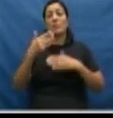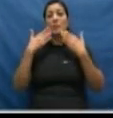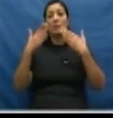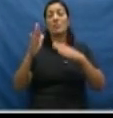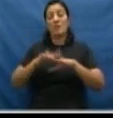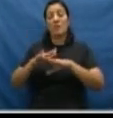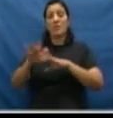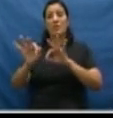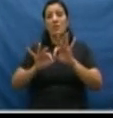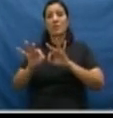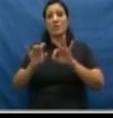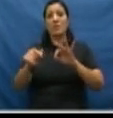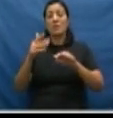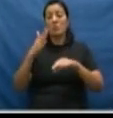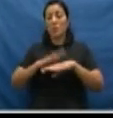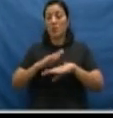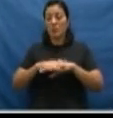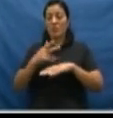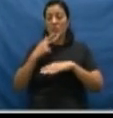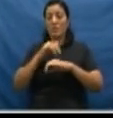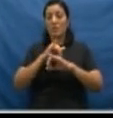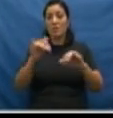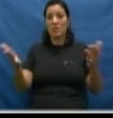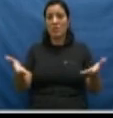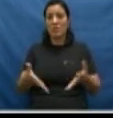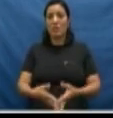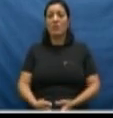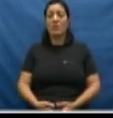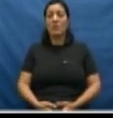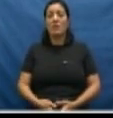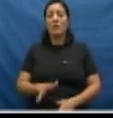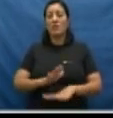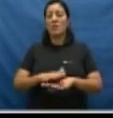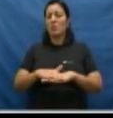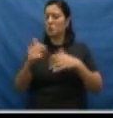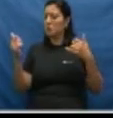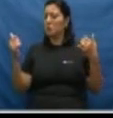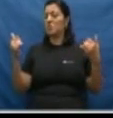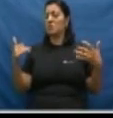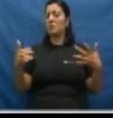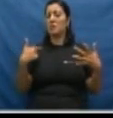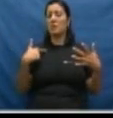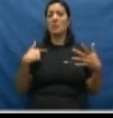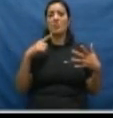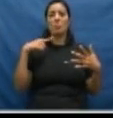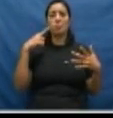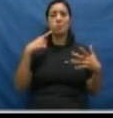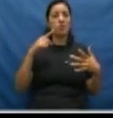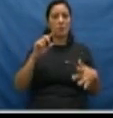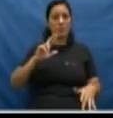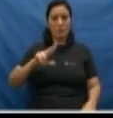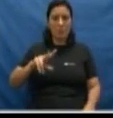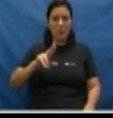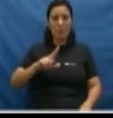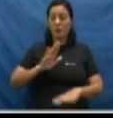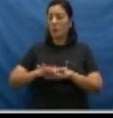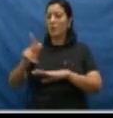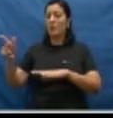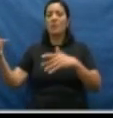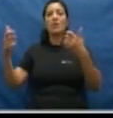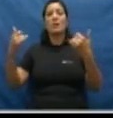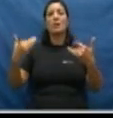nesta aula. Ela daria esta aula para nós hoje. Com toda a sua propriedade, eu não sou formada em direito. Ela teria,